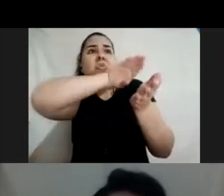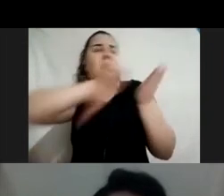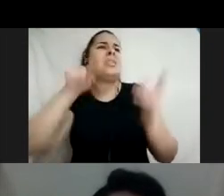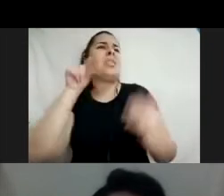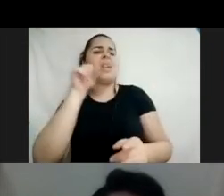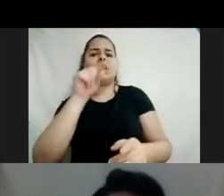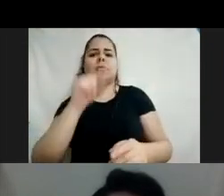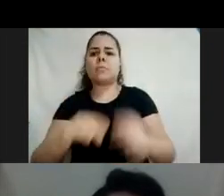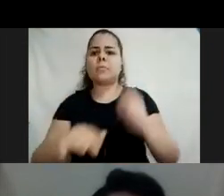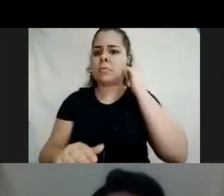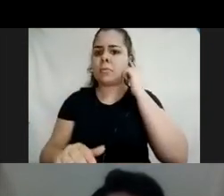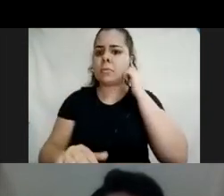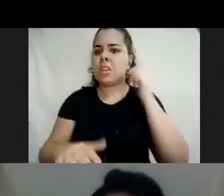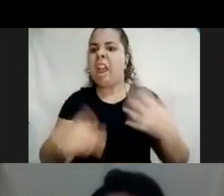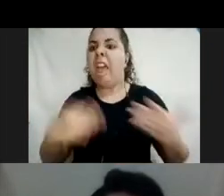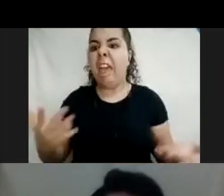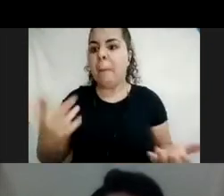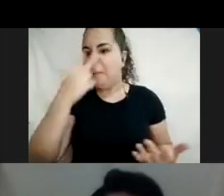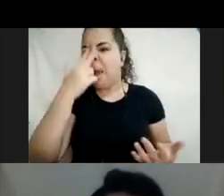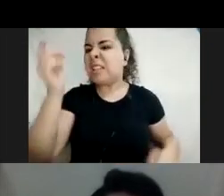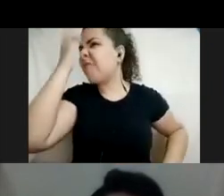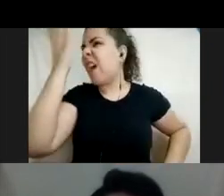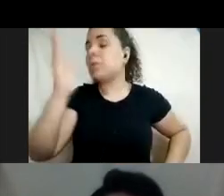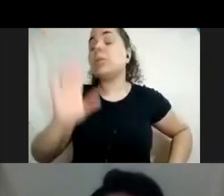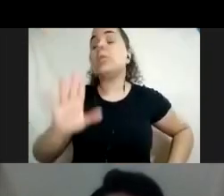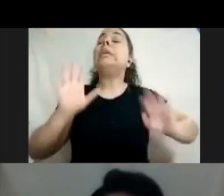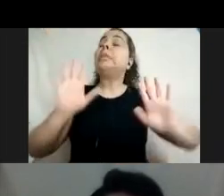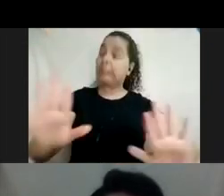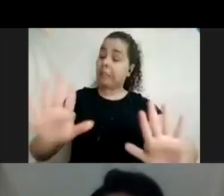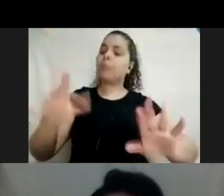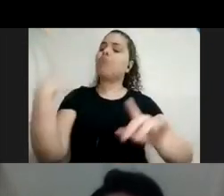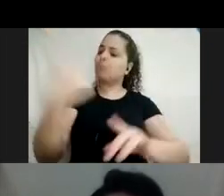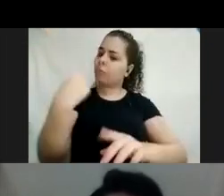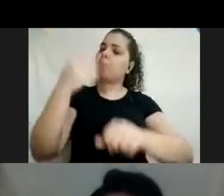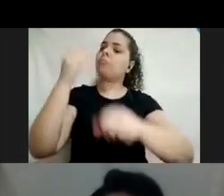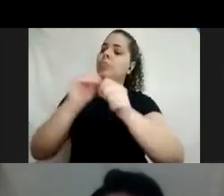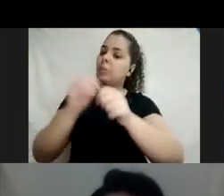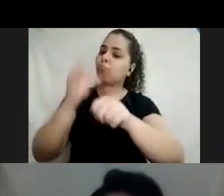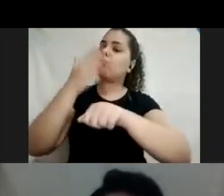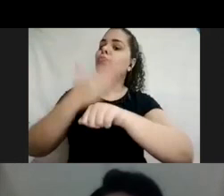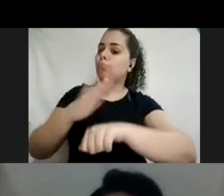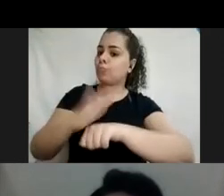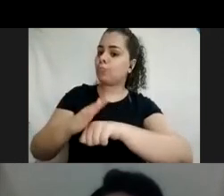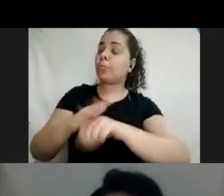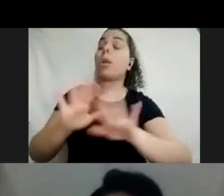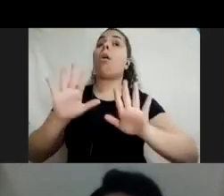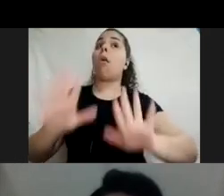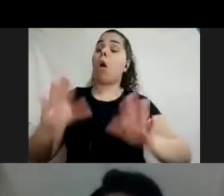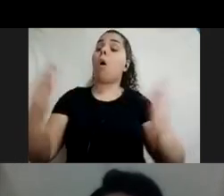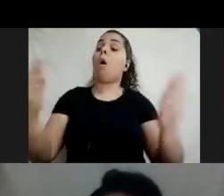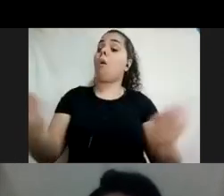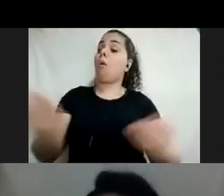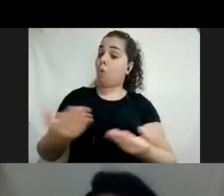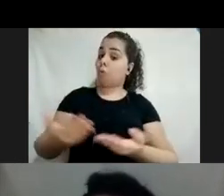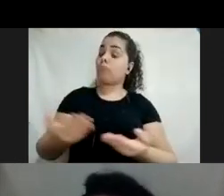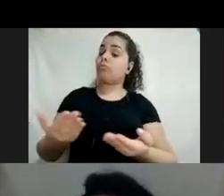ela falava assim, é, mas parece fácil. Eu falei, tá bom, então vamos fazer um exercício. Aí eu falei assim para todo mundo, olha, hoje, peguei o exemplo de